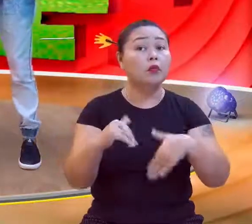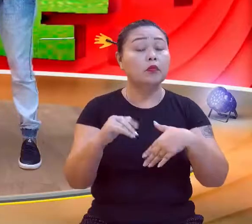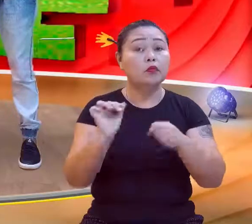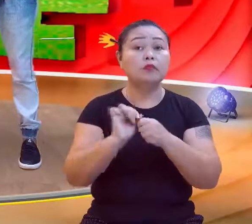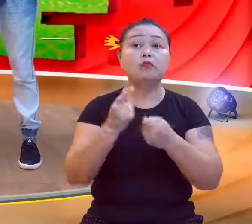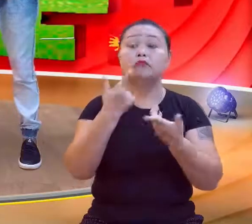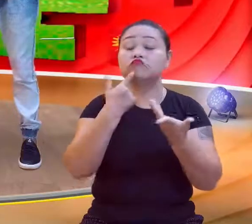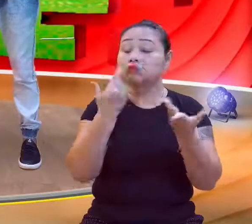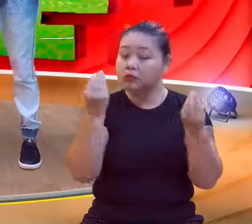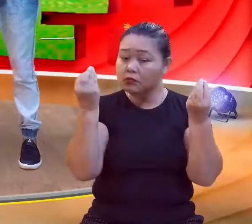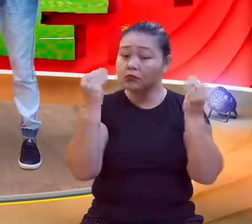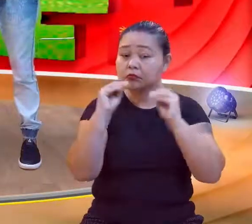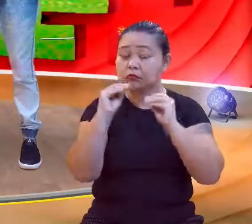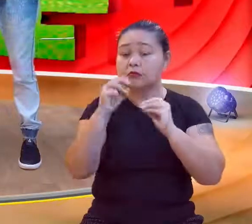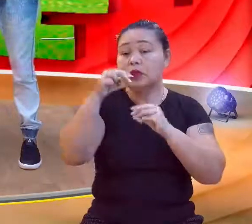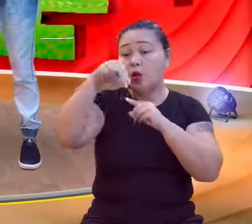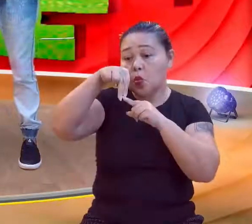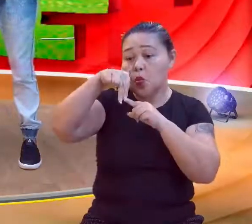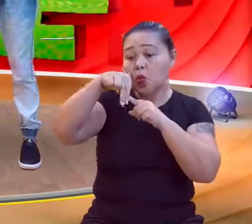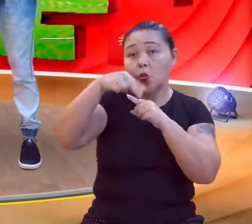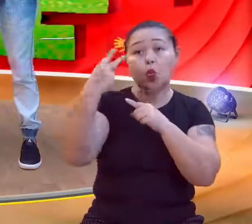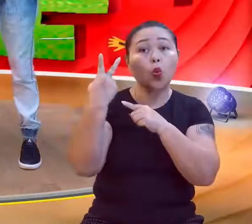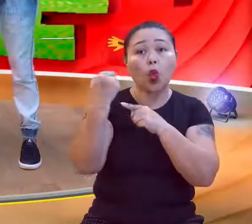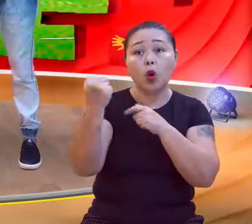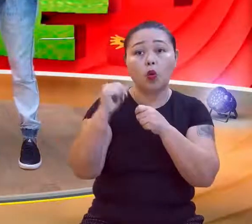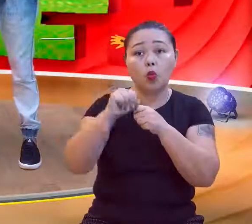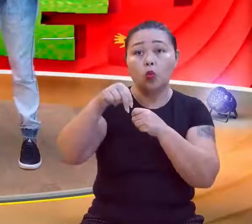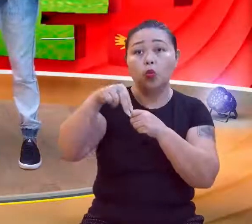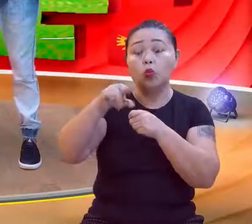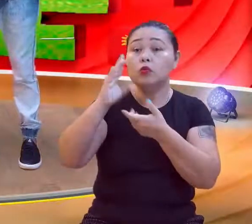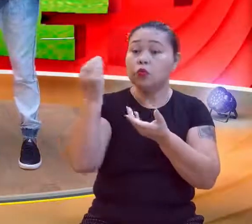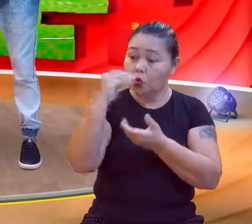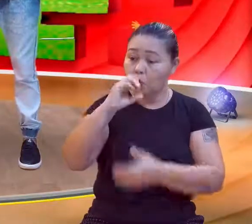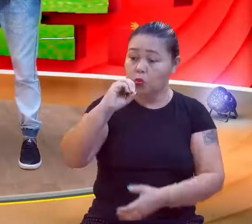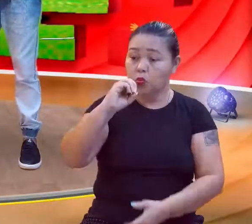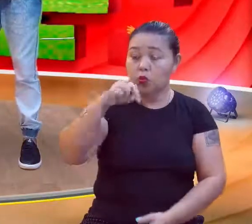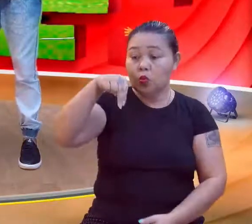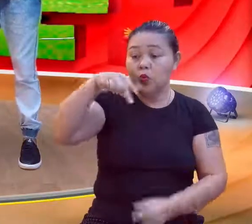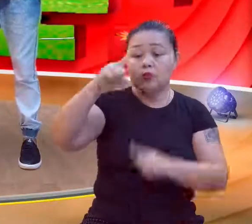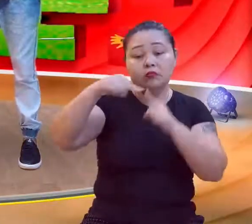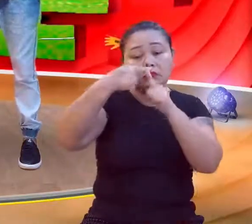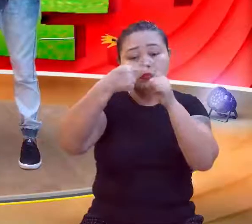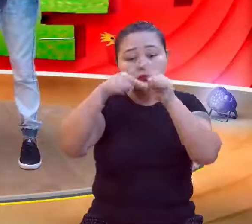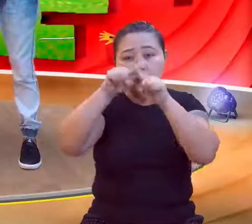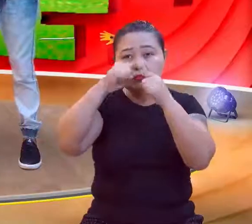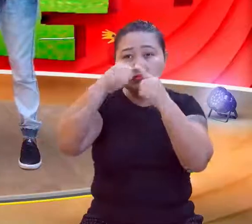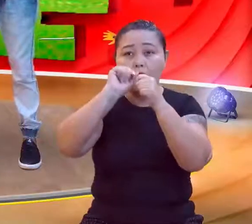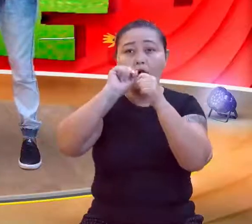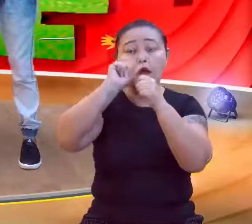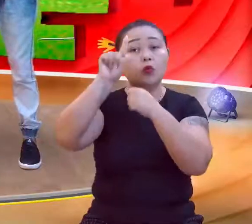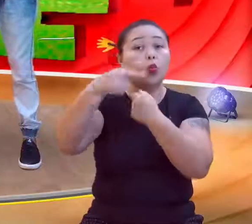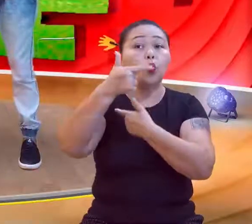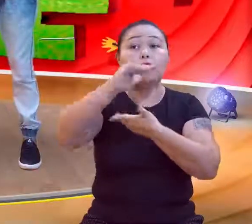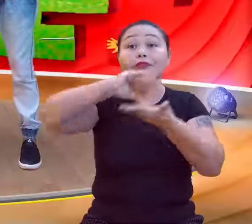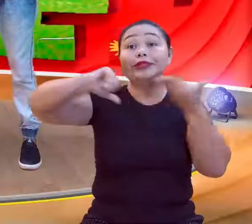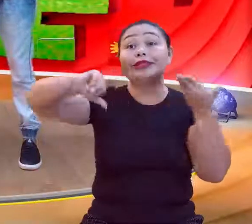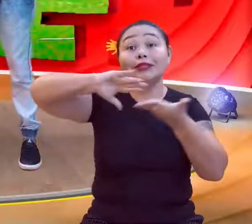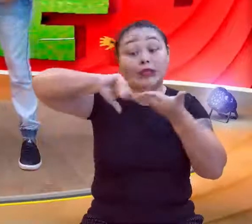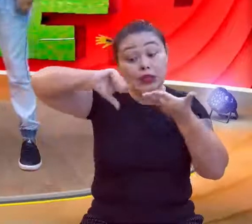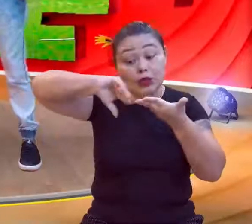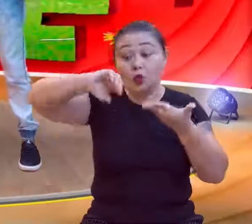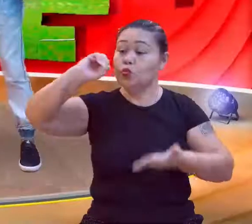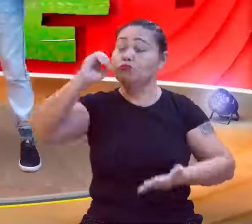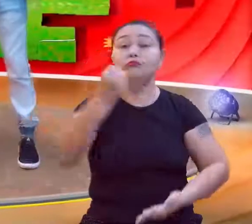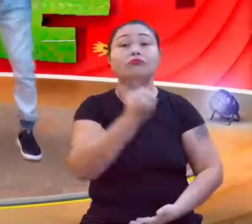destacar. O N normal, eu uso zero. O N com asteriscos, eu não uso zero. Inclui o zero, né?